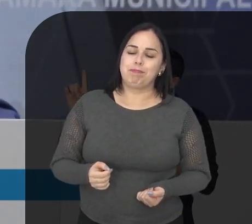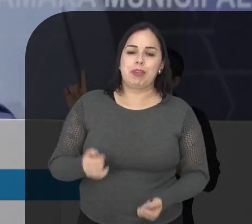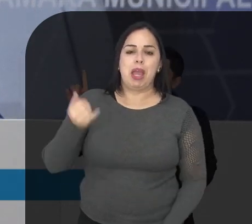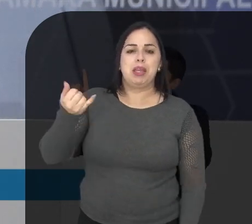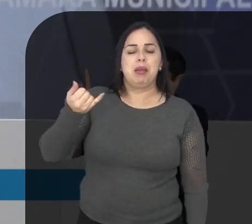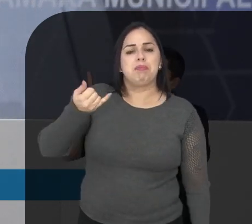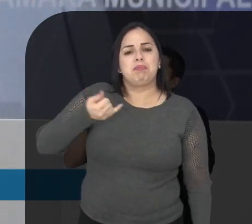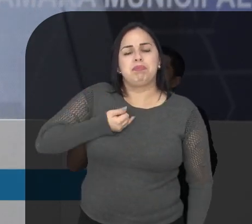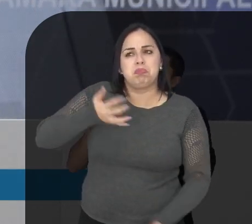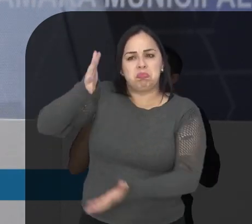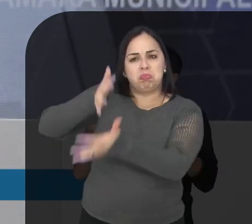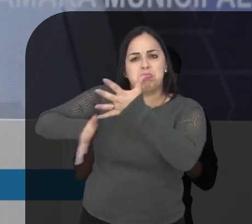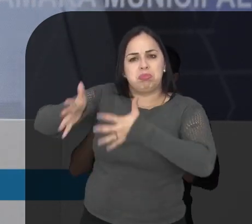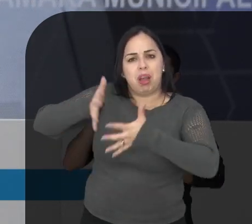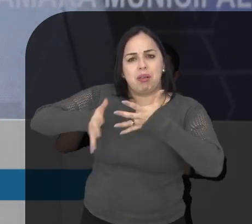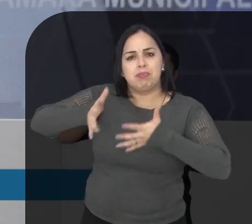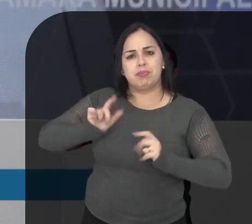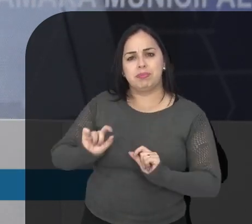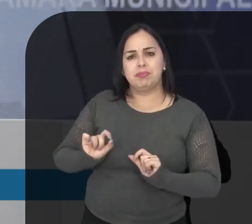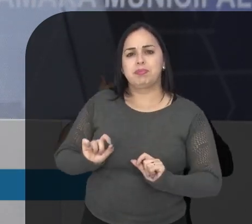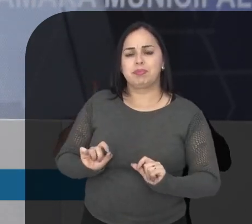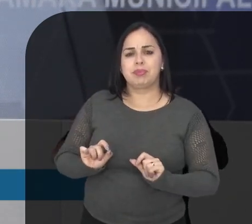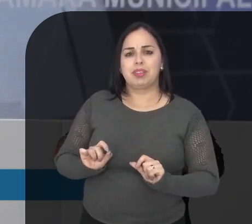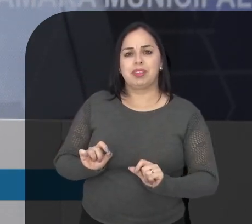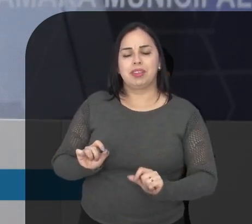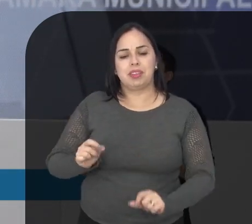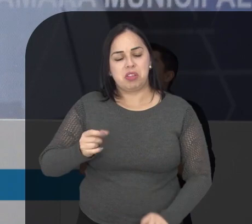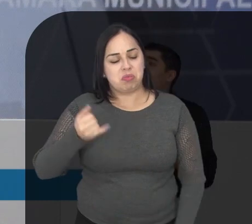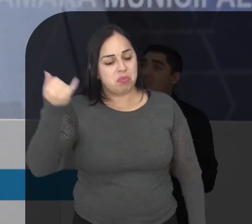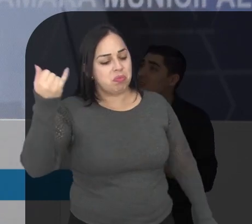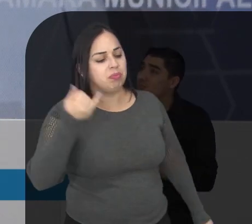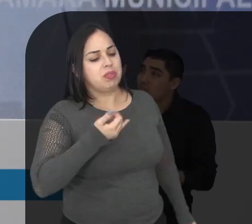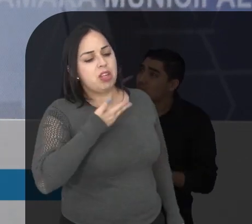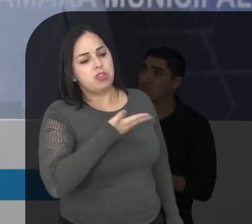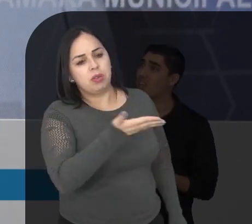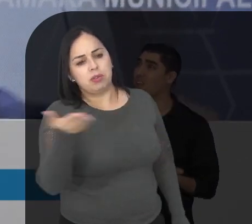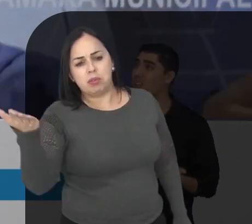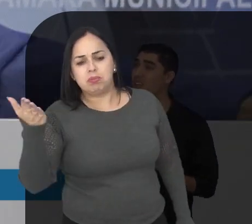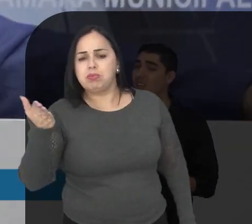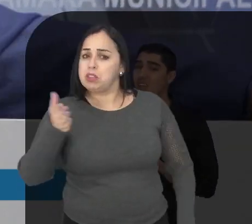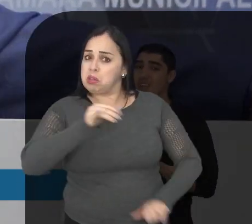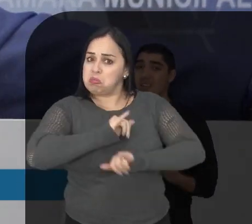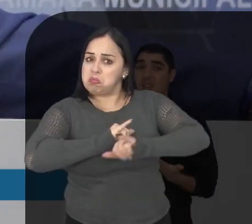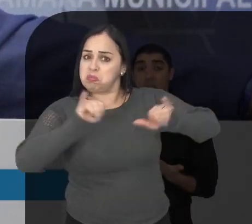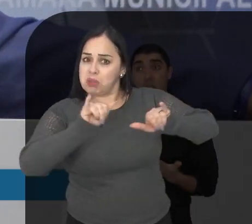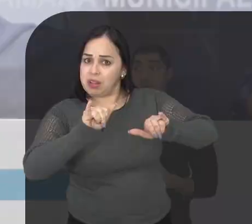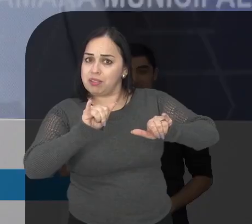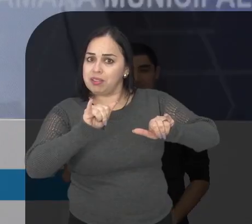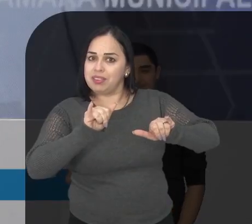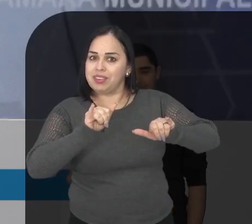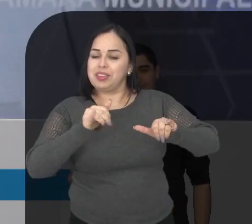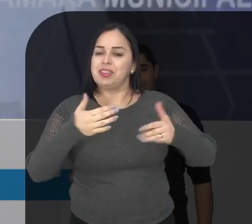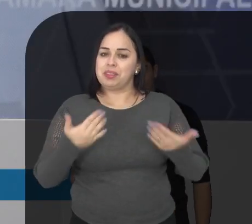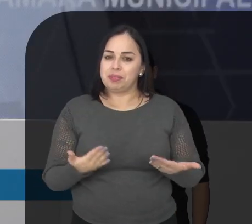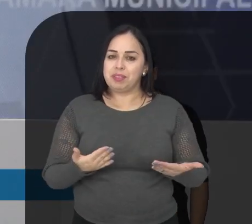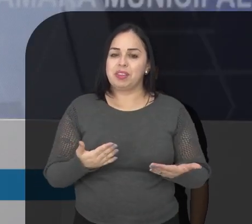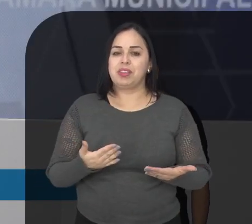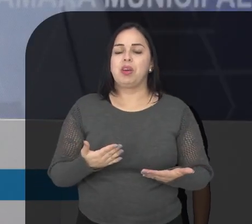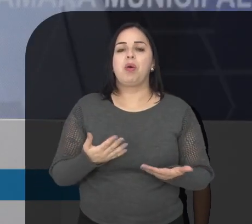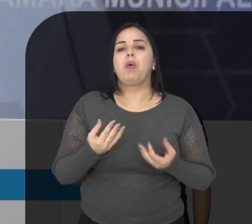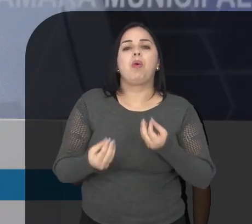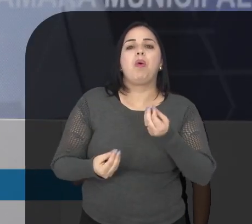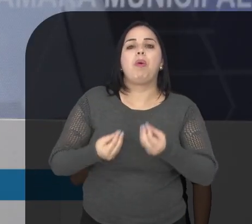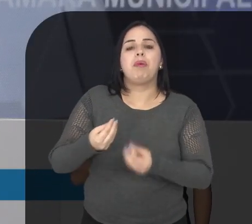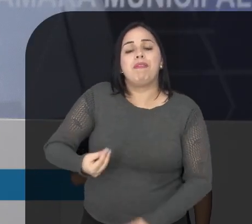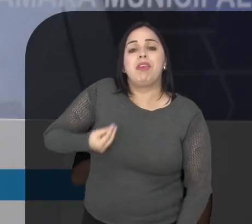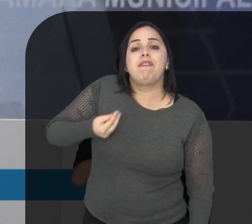E Deus disse a mim hoje, diga a eles o que você diz à igreja. Como que nós